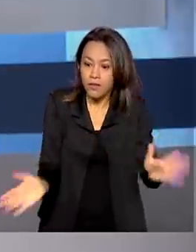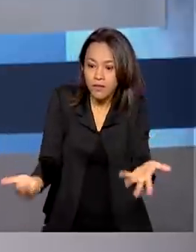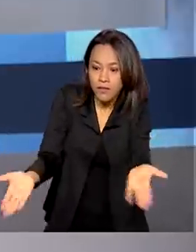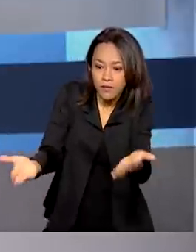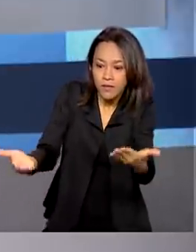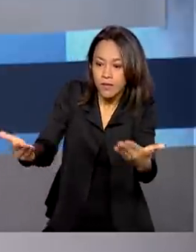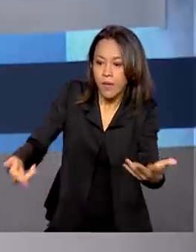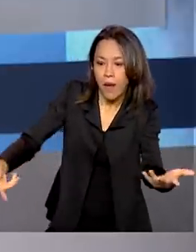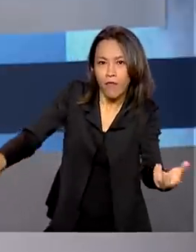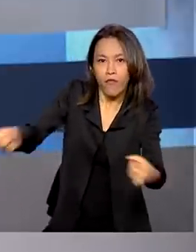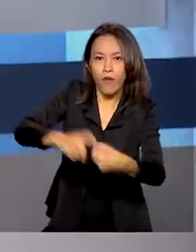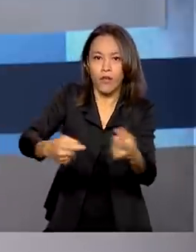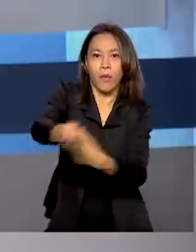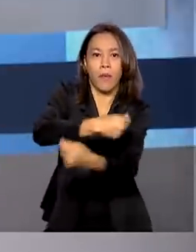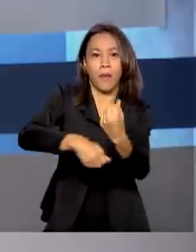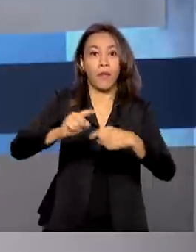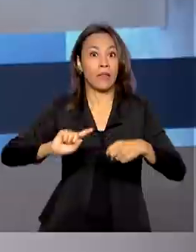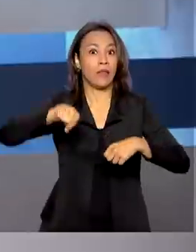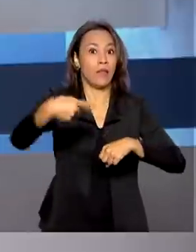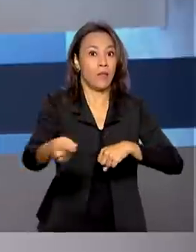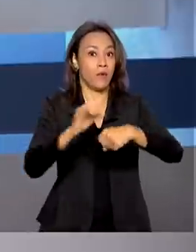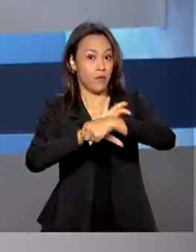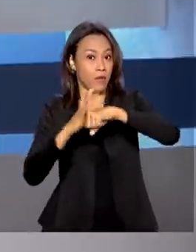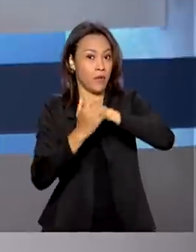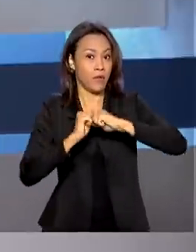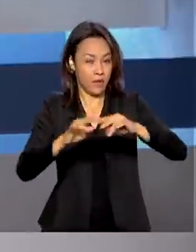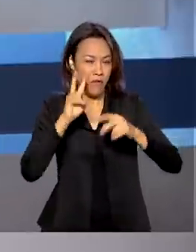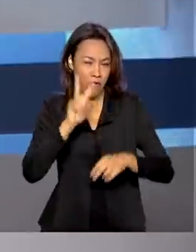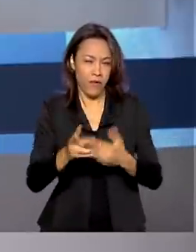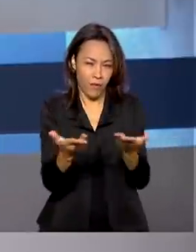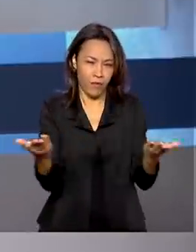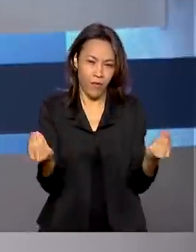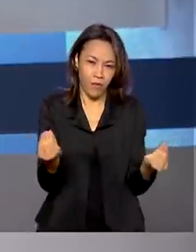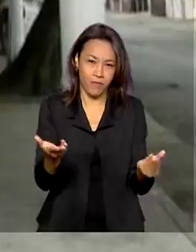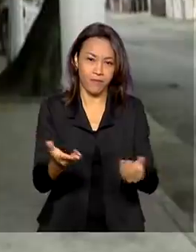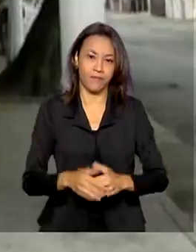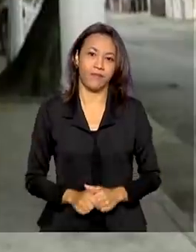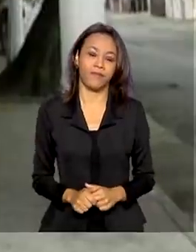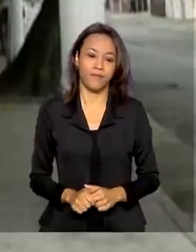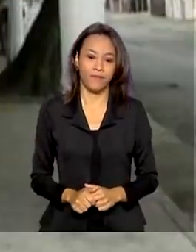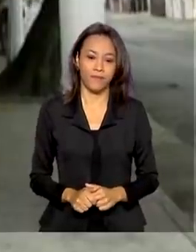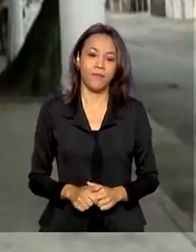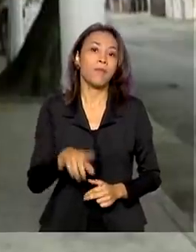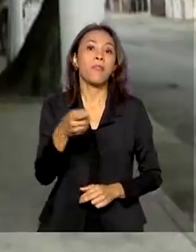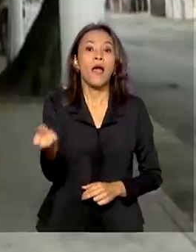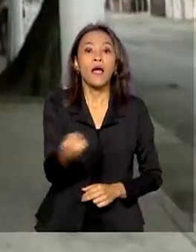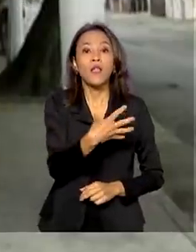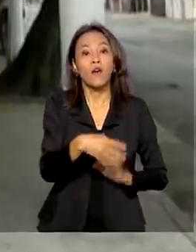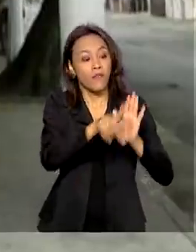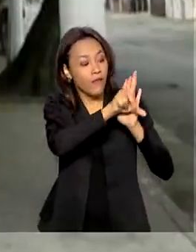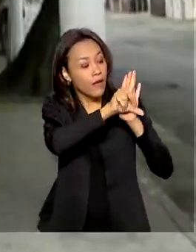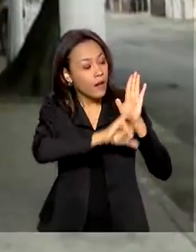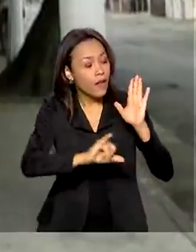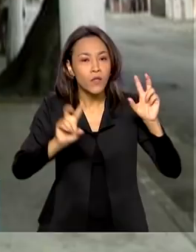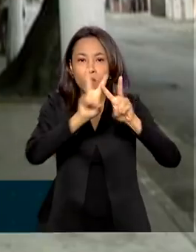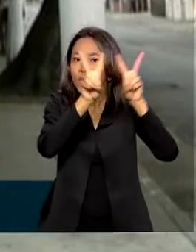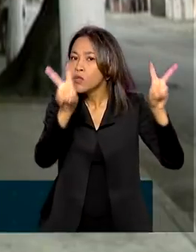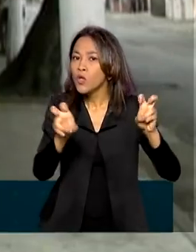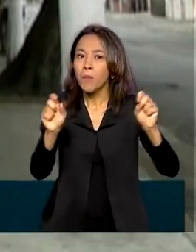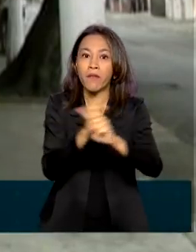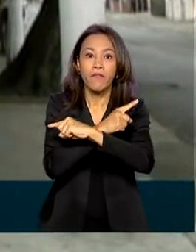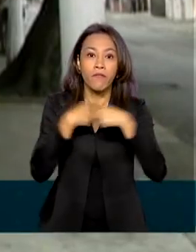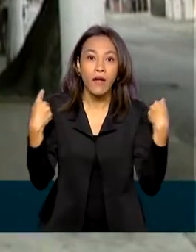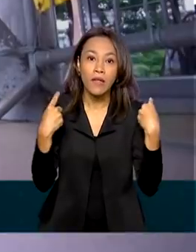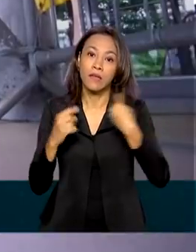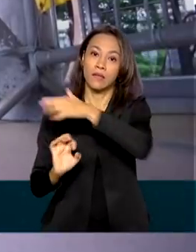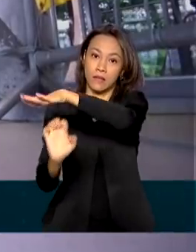atividade econômica depois da pandemia. Entenda melhor na reportagem. A nova lei de falências amplia as possibilidades de